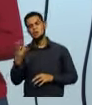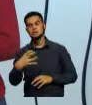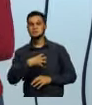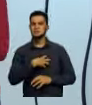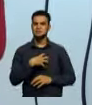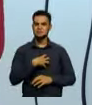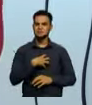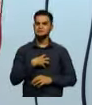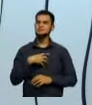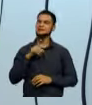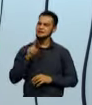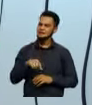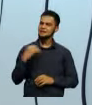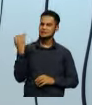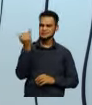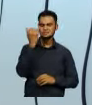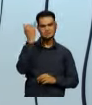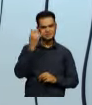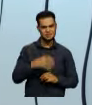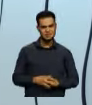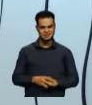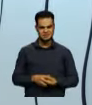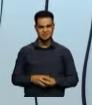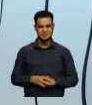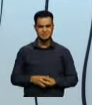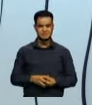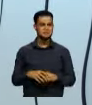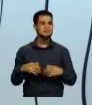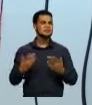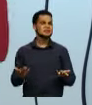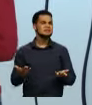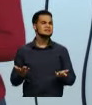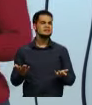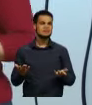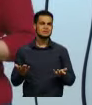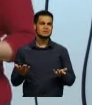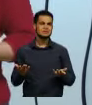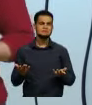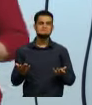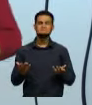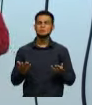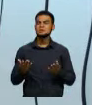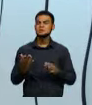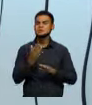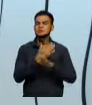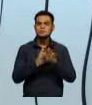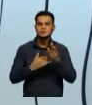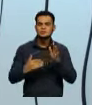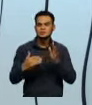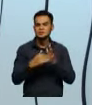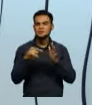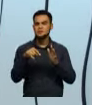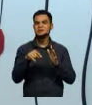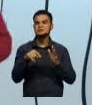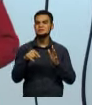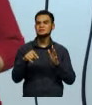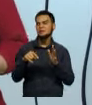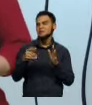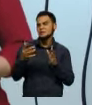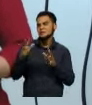É fundamental. Então, tudo isso, eu vou agregar à vida.